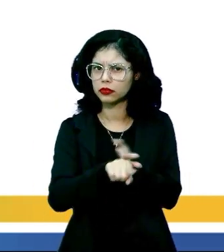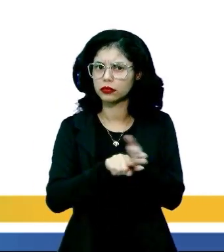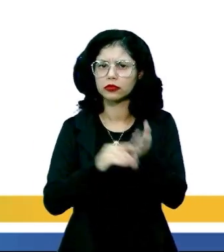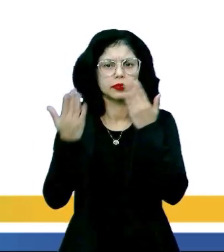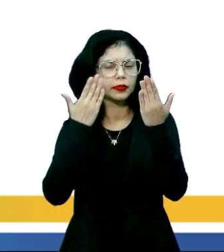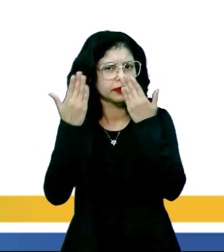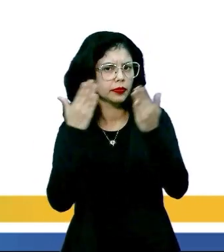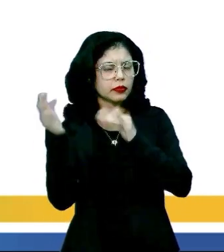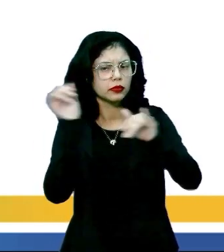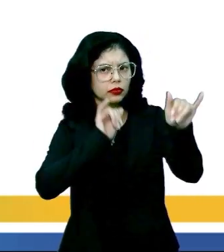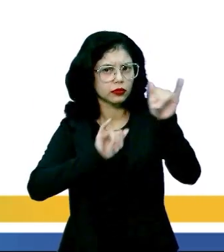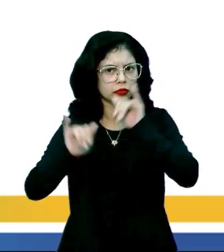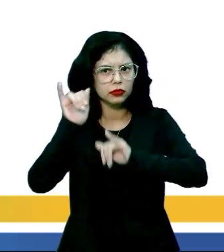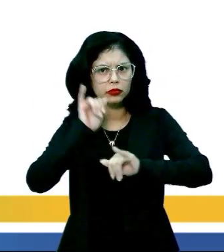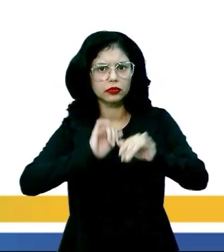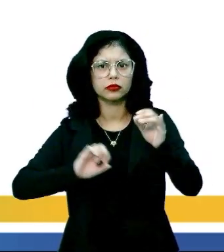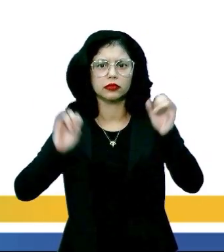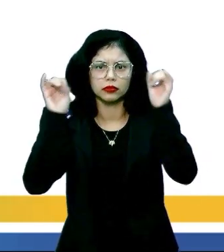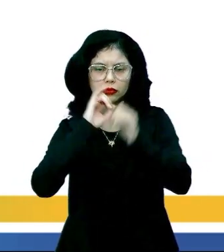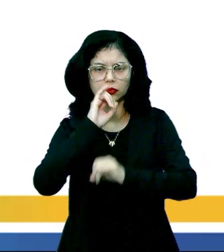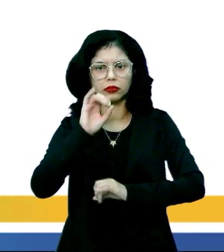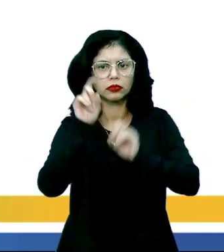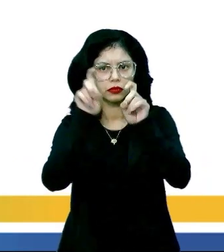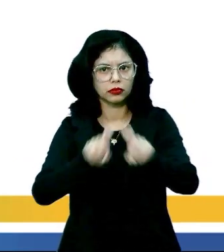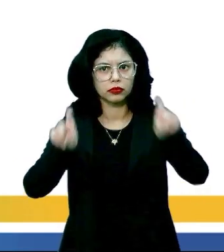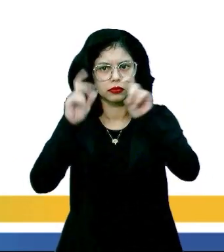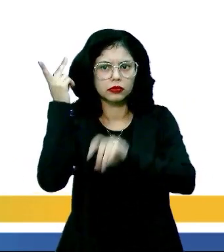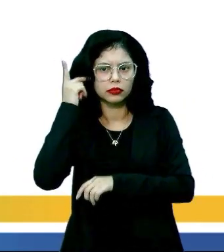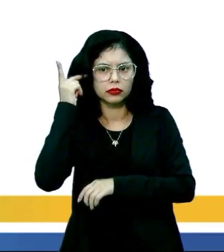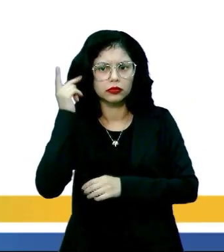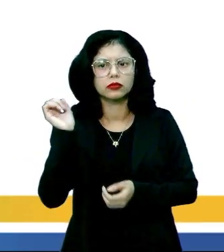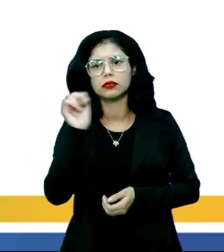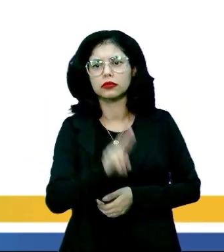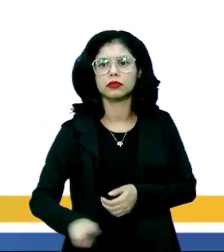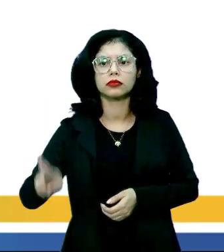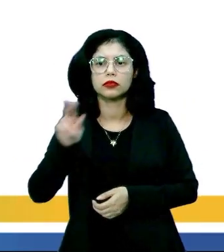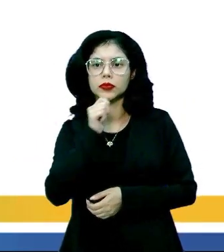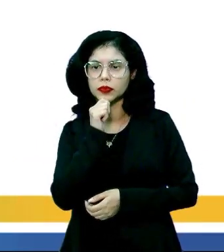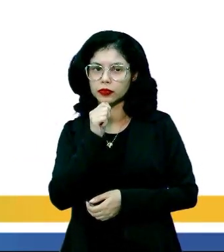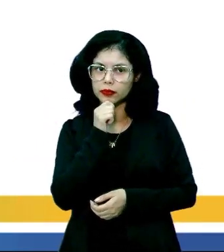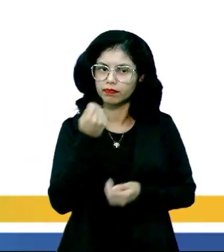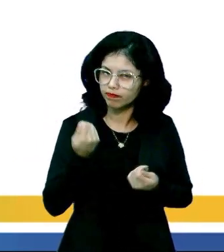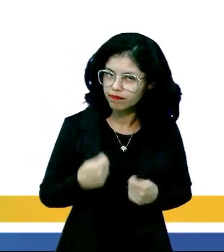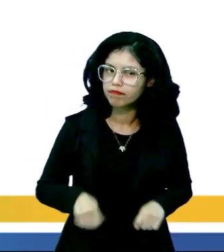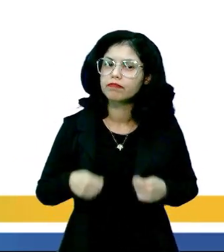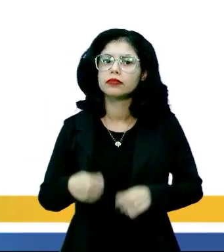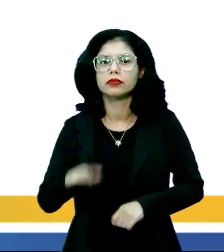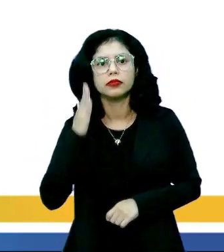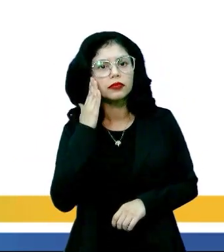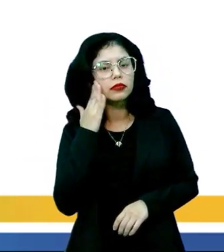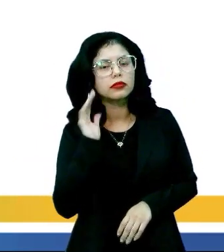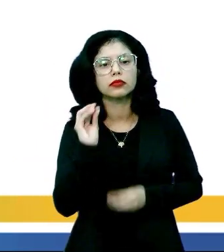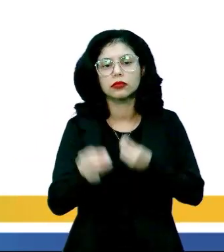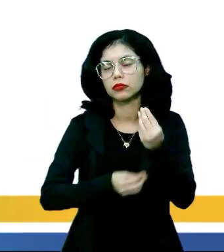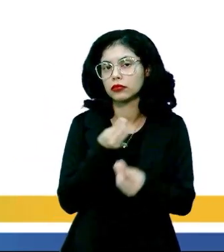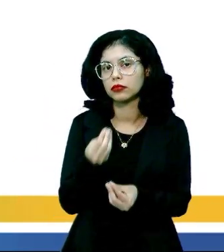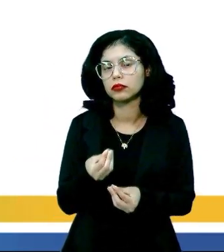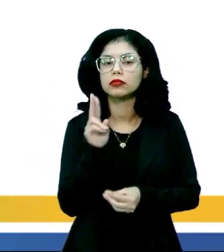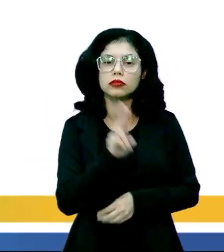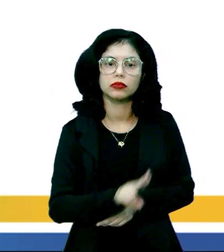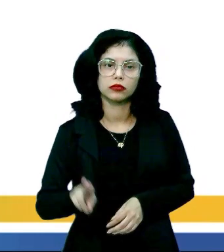Psicologia da Informática da PUC São Paulo, os usuários ainda precisam entender